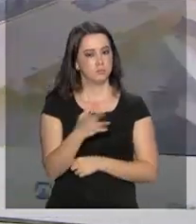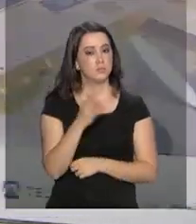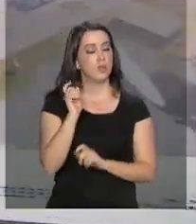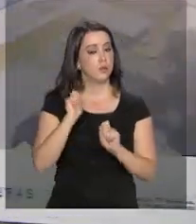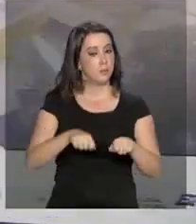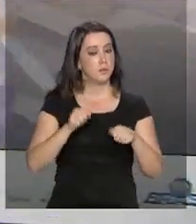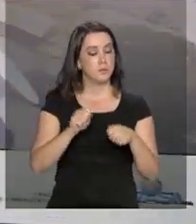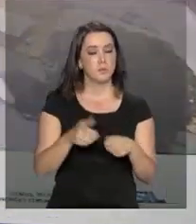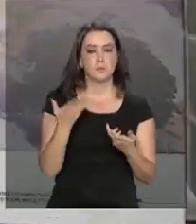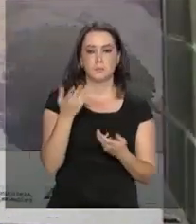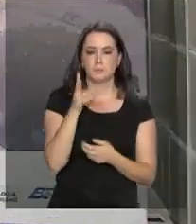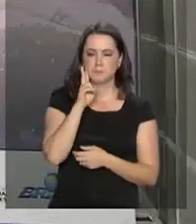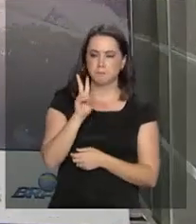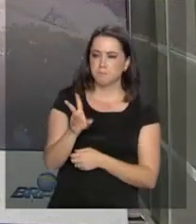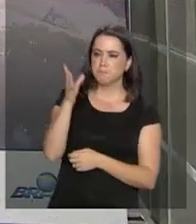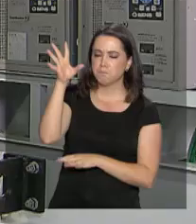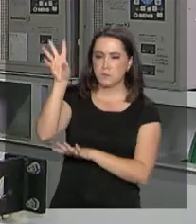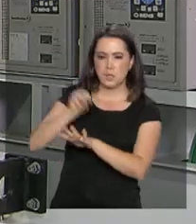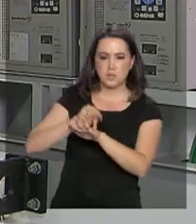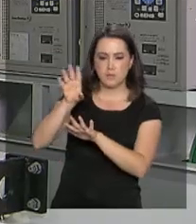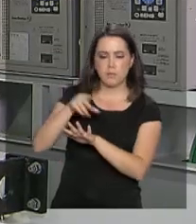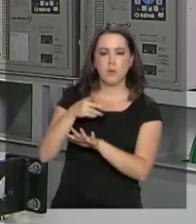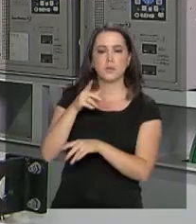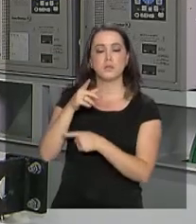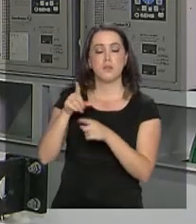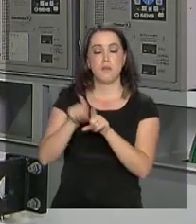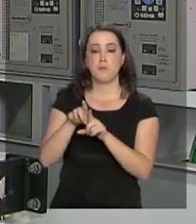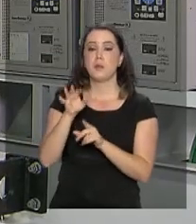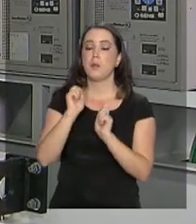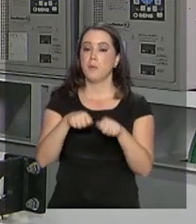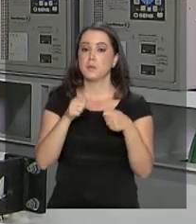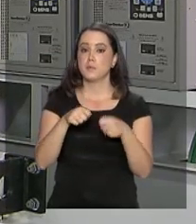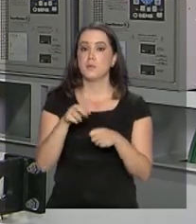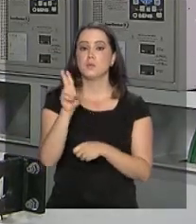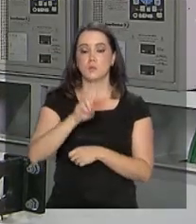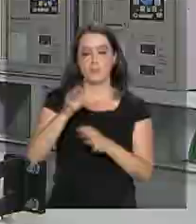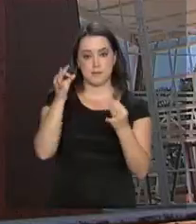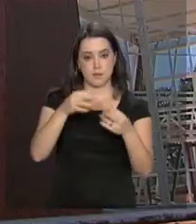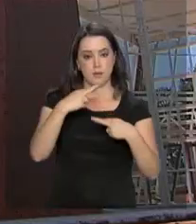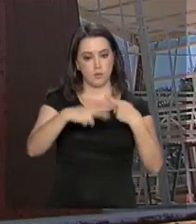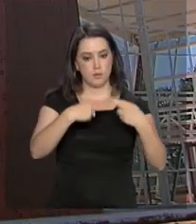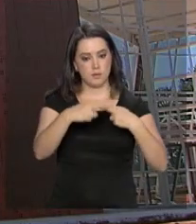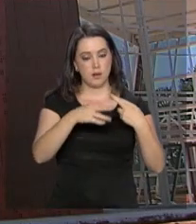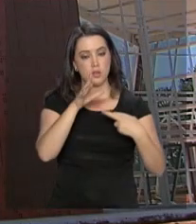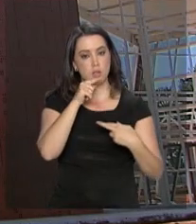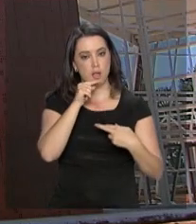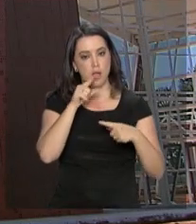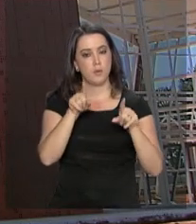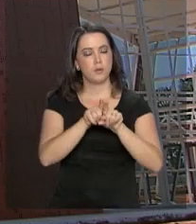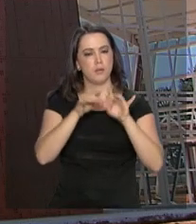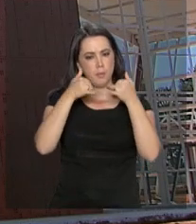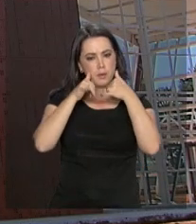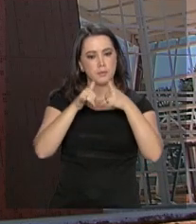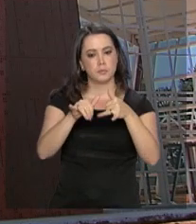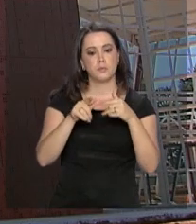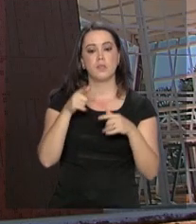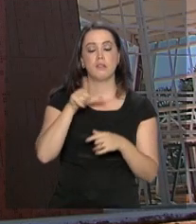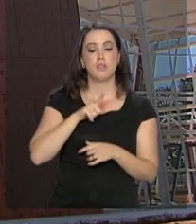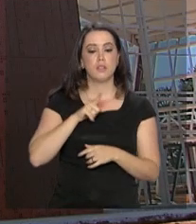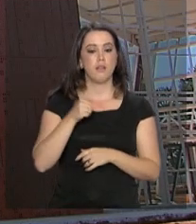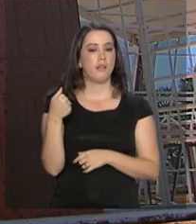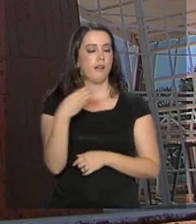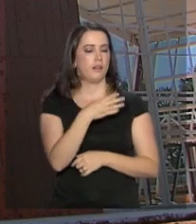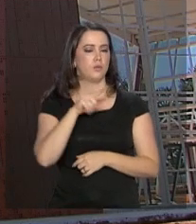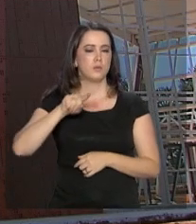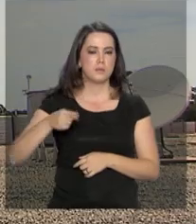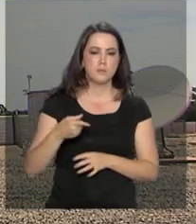que permite o aproveitamento racional da água e a geração de energia solar. O complexo tem uma área de 14